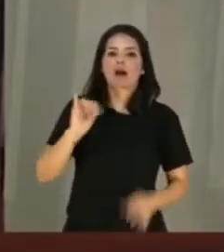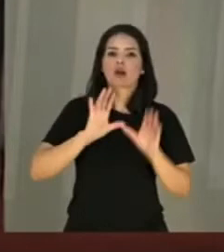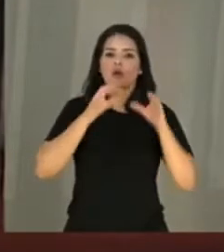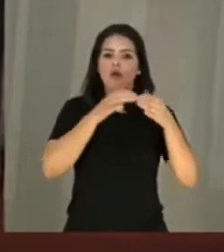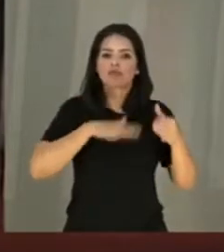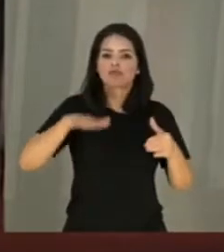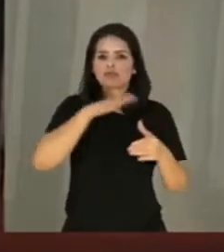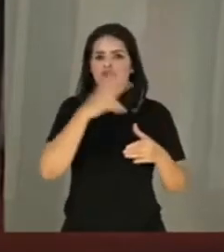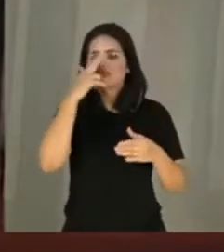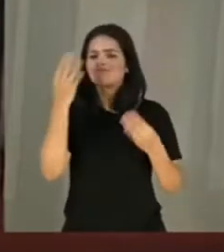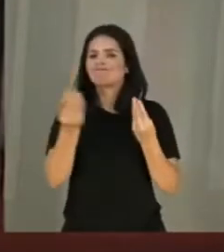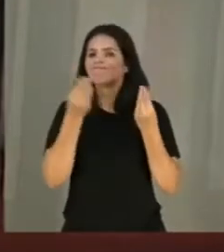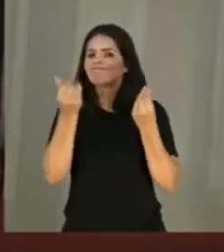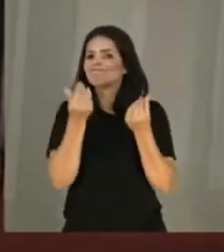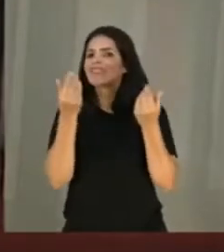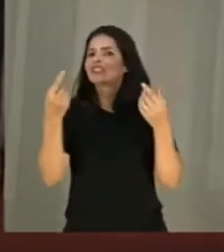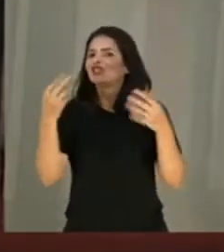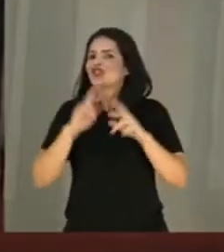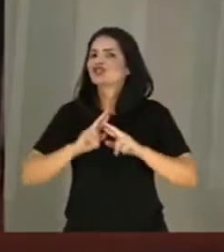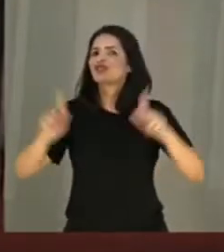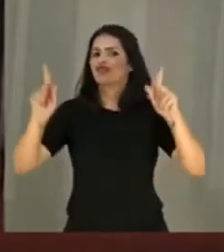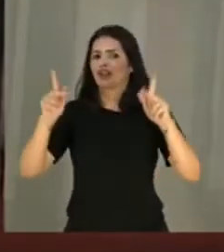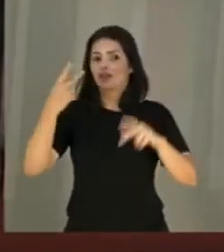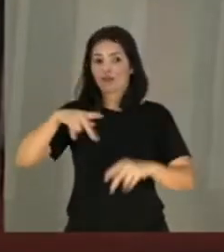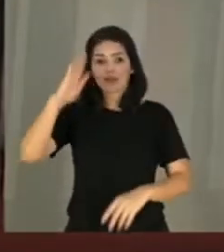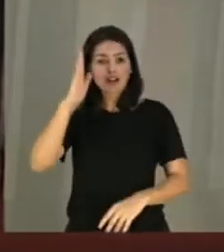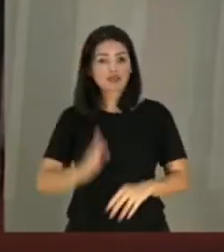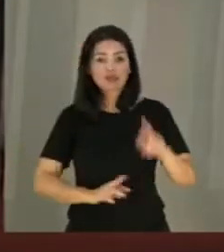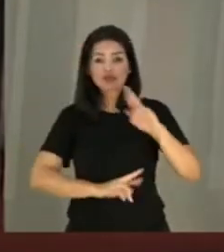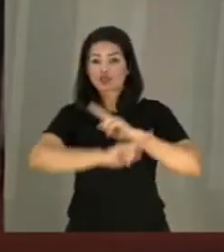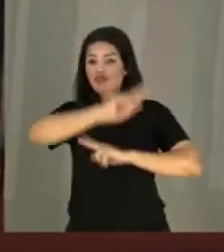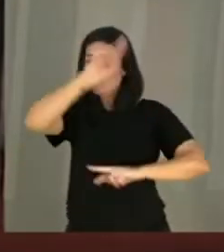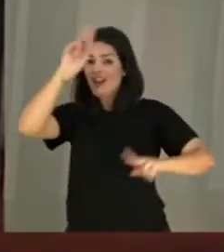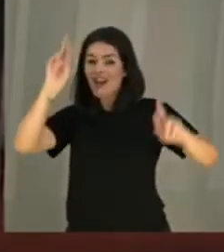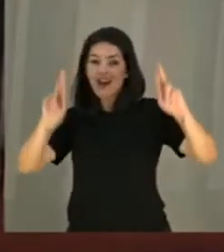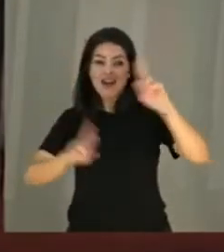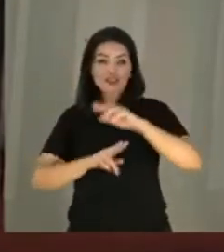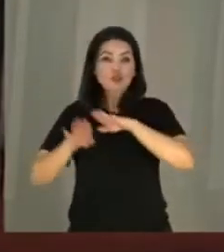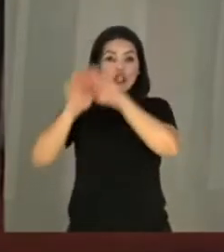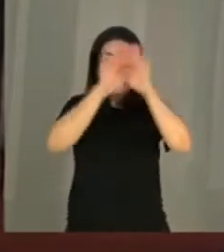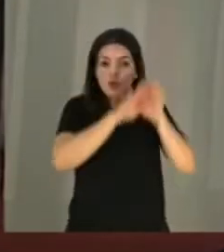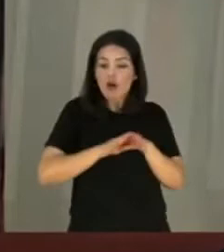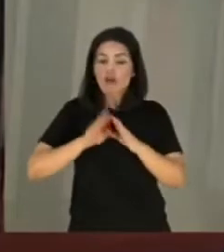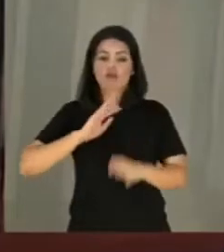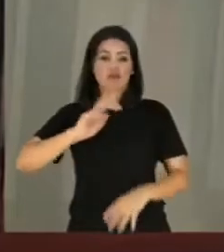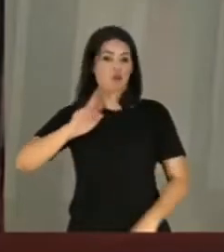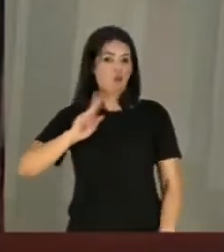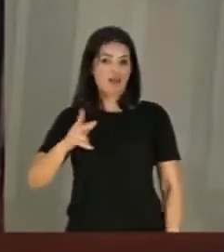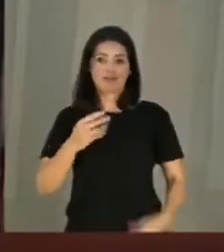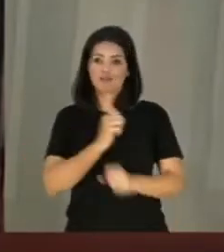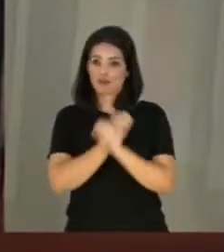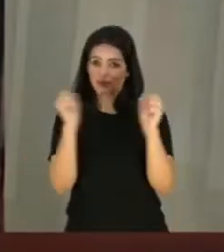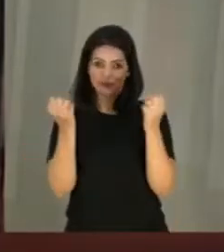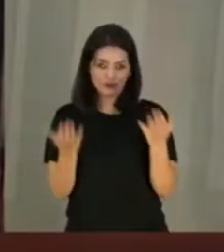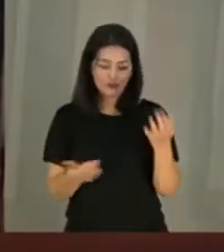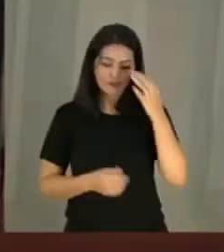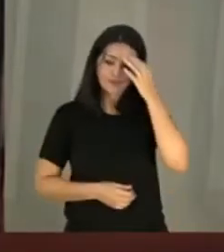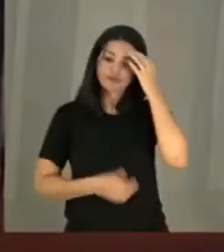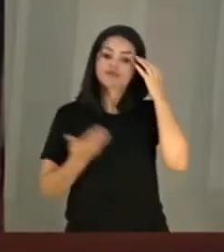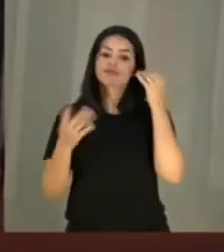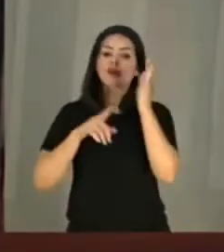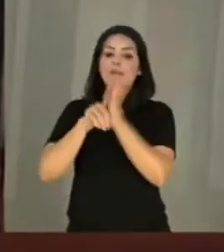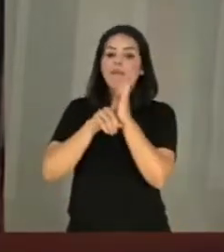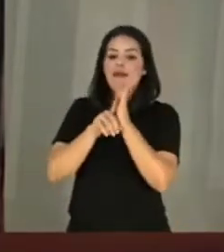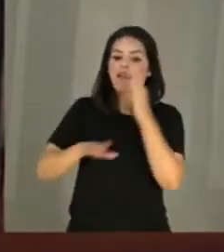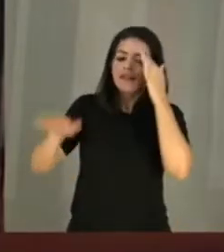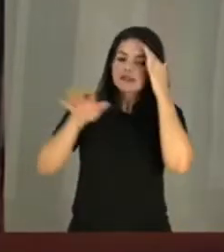singulares, que constituem um Brasil em sua pluralidade. Pesquisas como as de Thyssen têm salientado